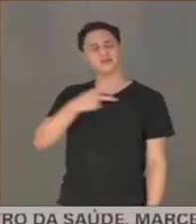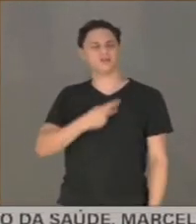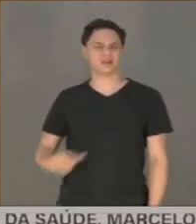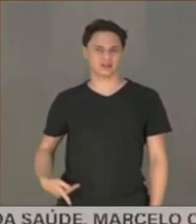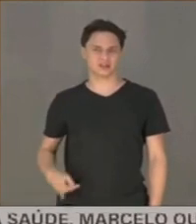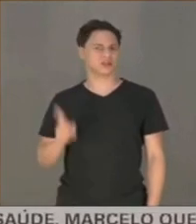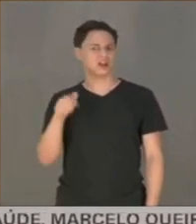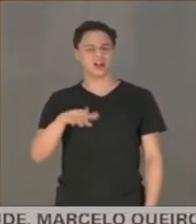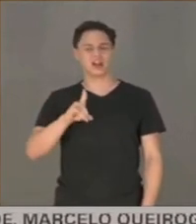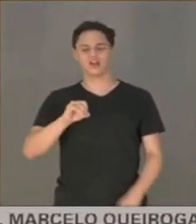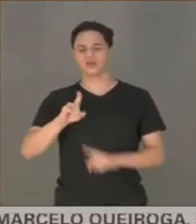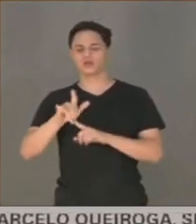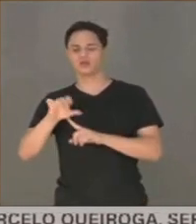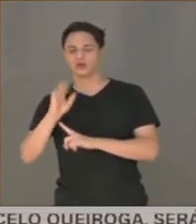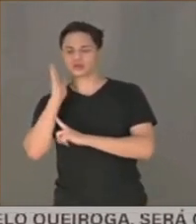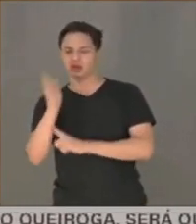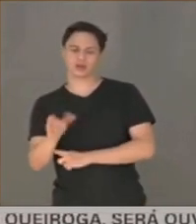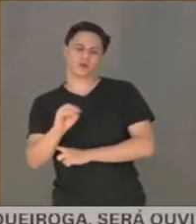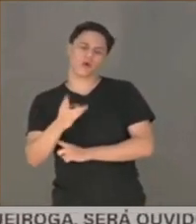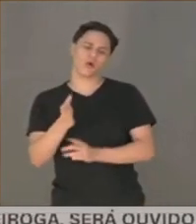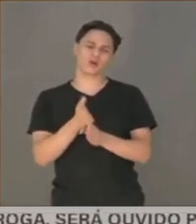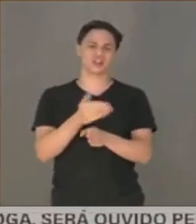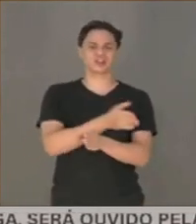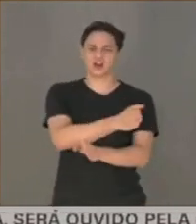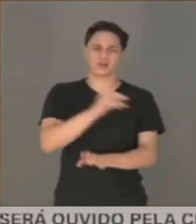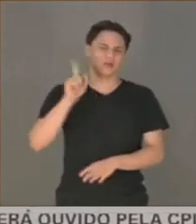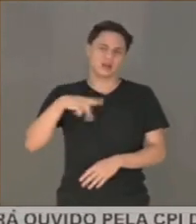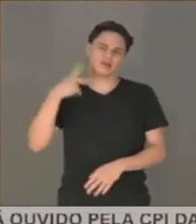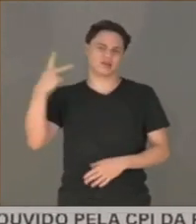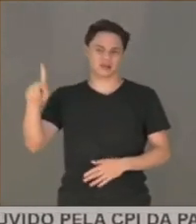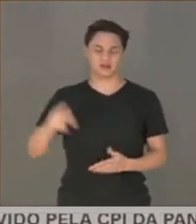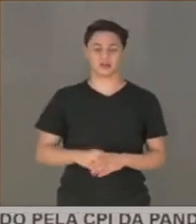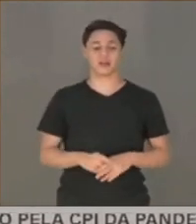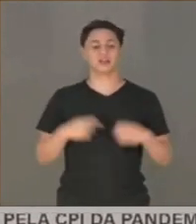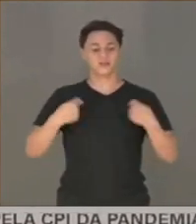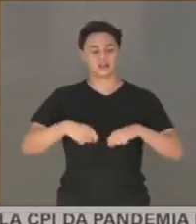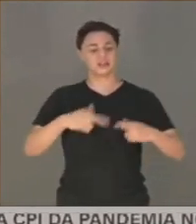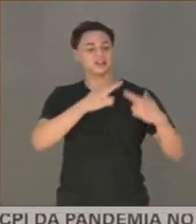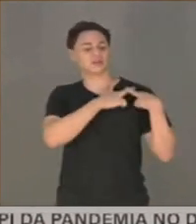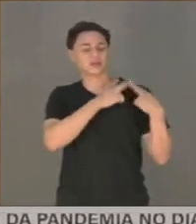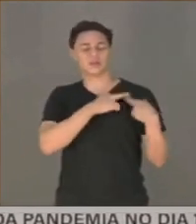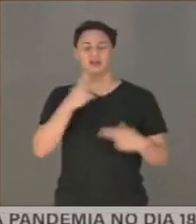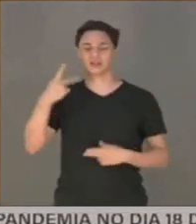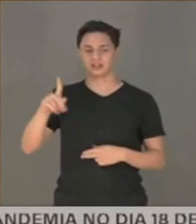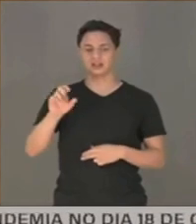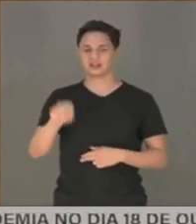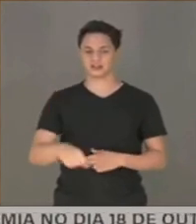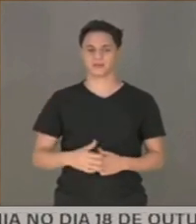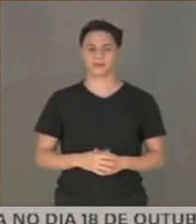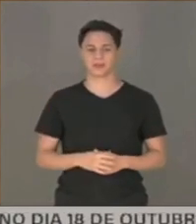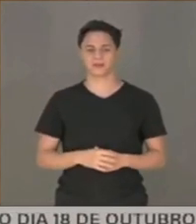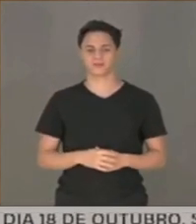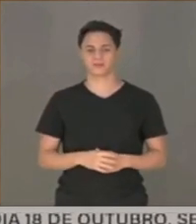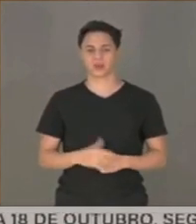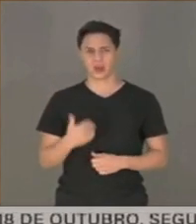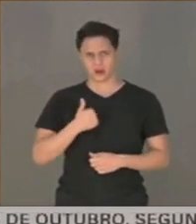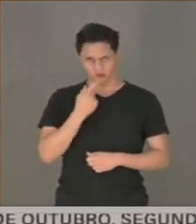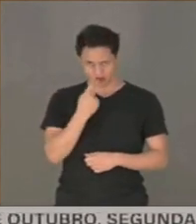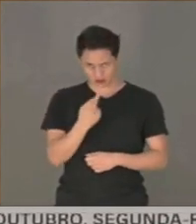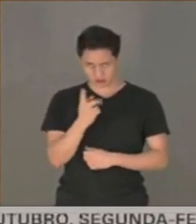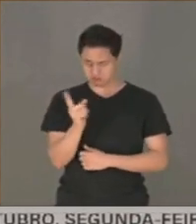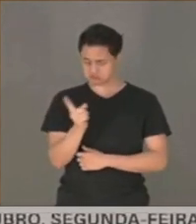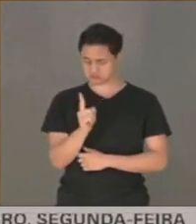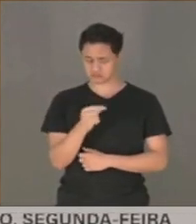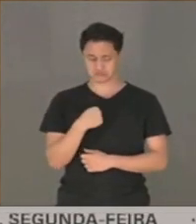indireto. E quem, de qualquer forma, tenha concorrido por isso, deve ser responsabilizado. Isso não sou eu que estou falando.